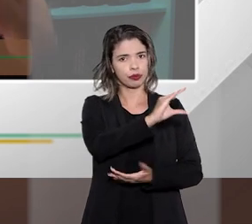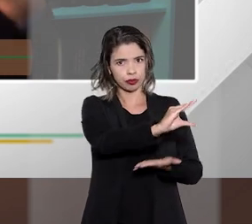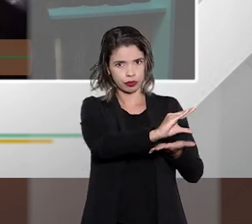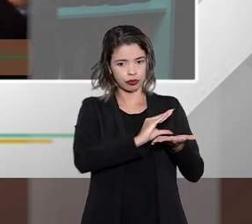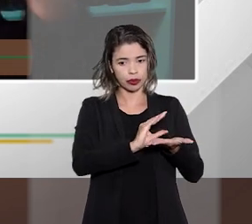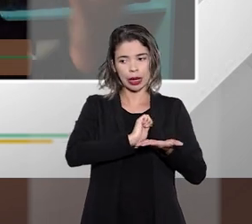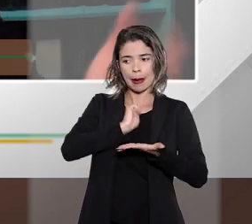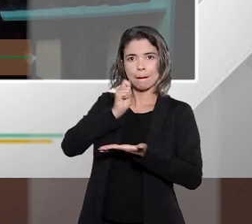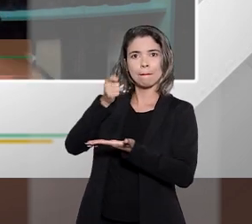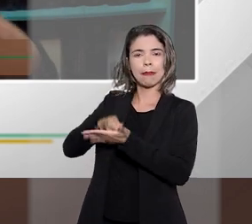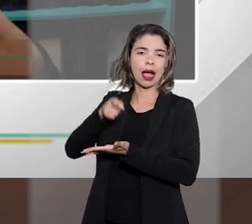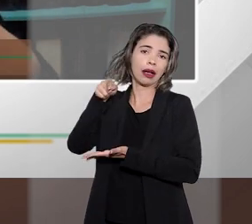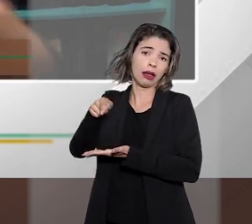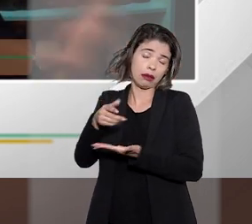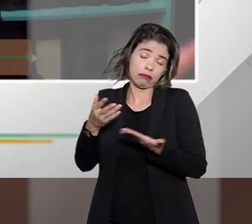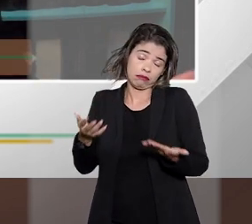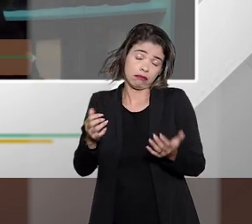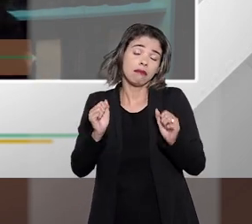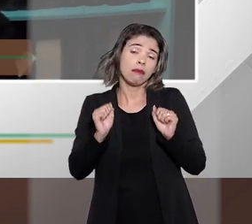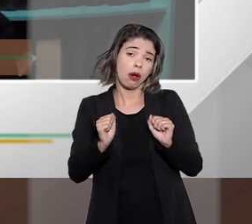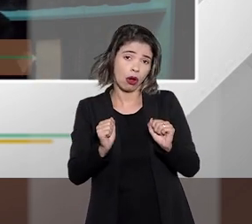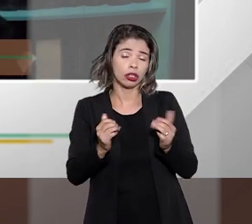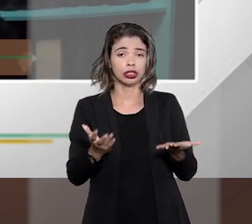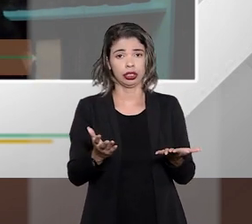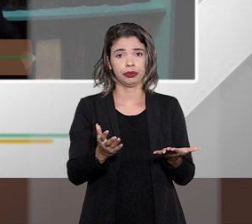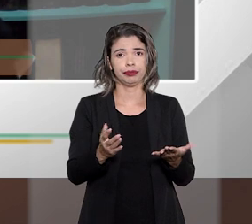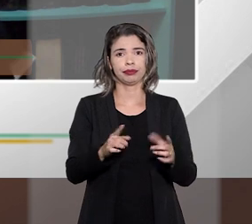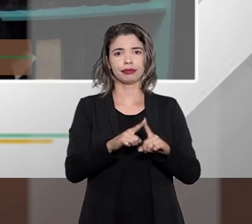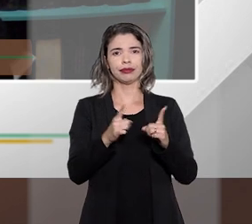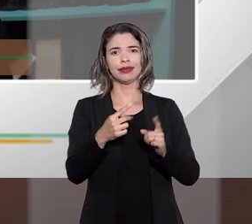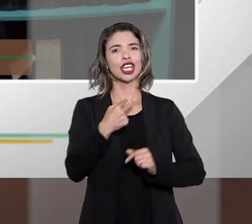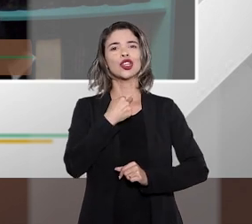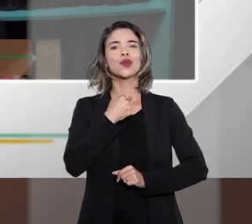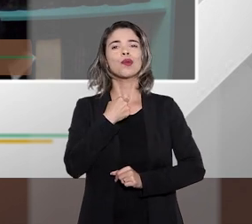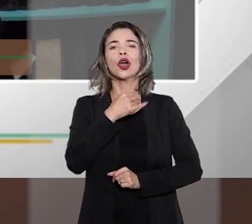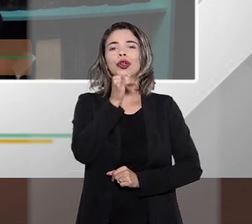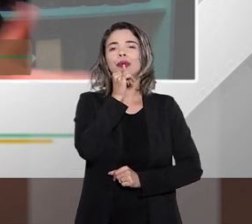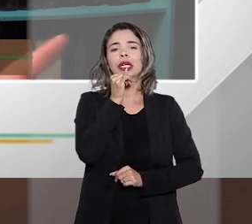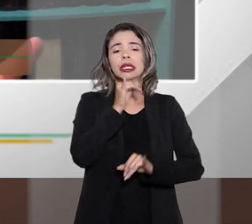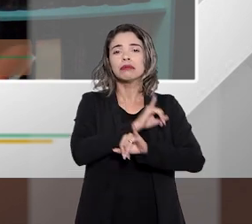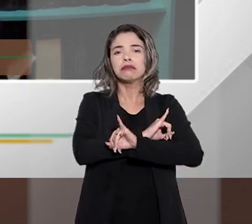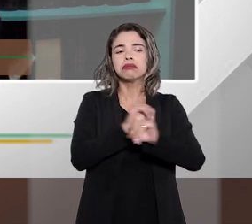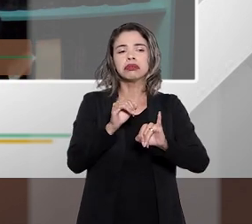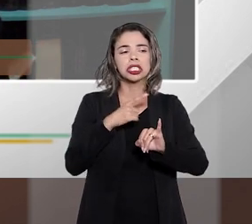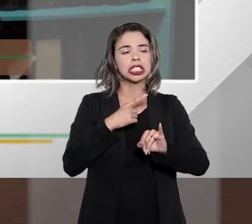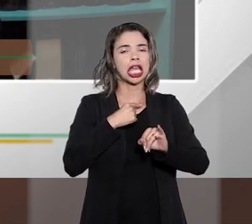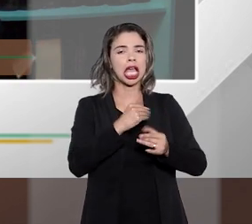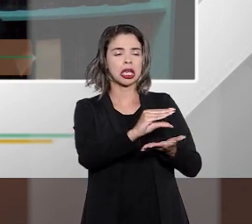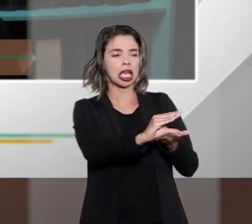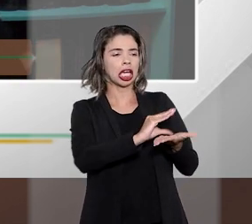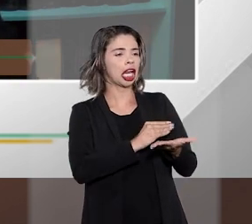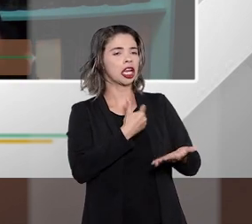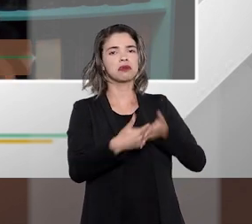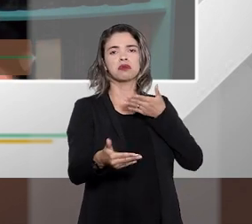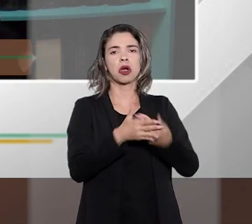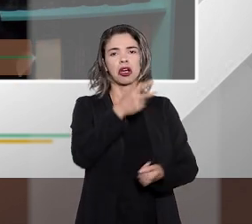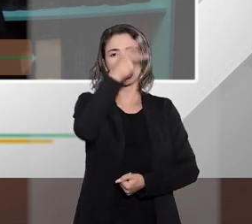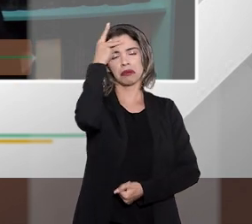quando a pessoa diz que vai dar crédito para negativado nesse caso esse tipo de publicidade ele vai dar